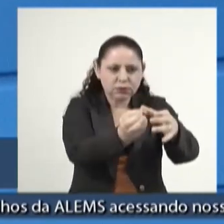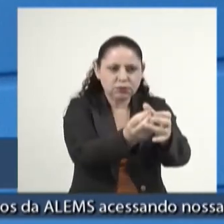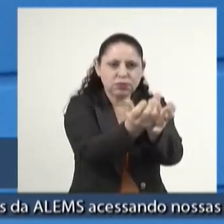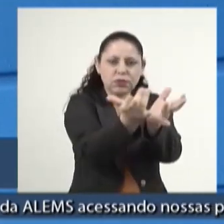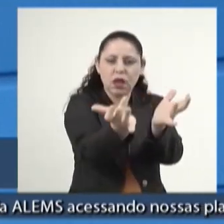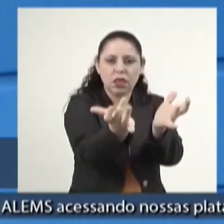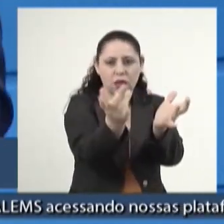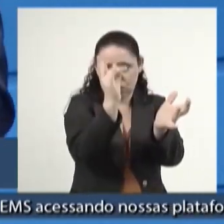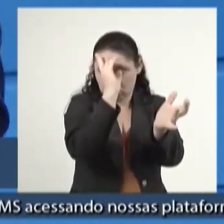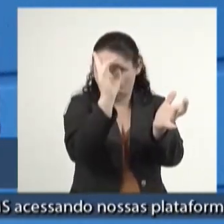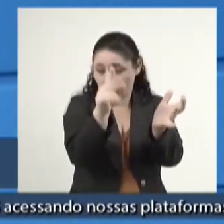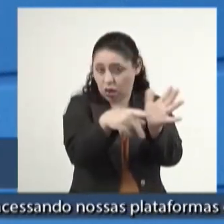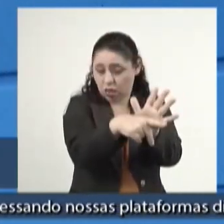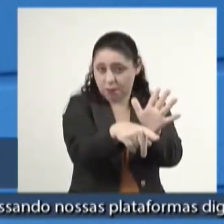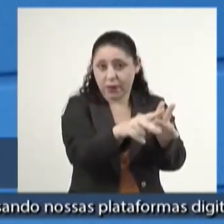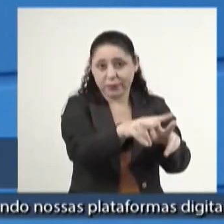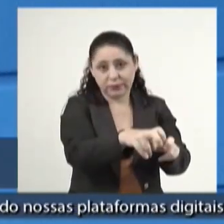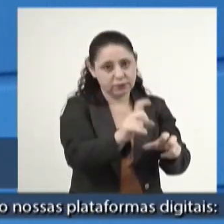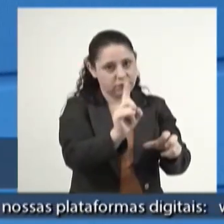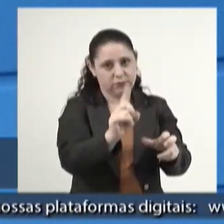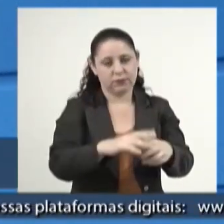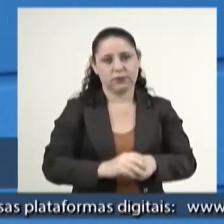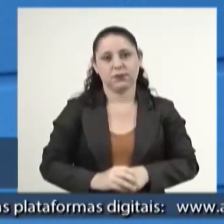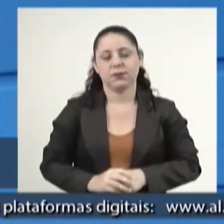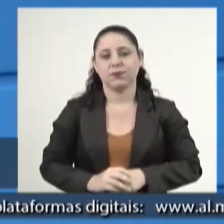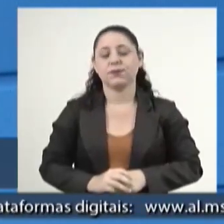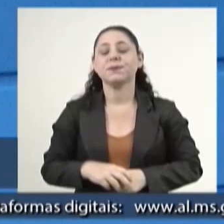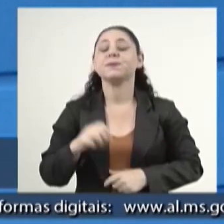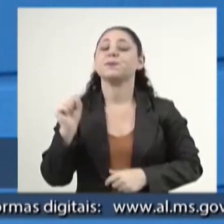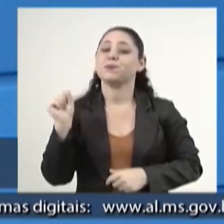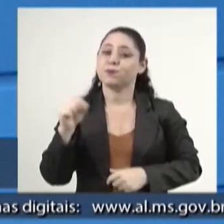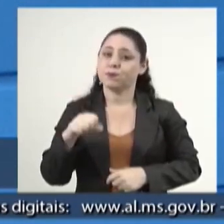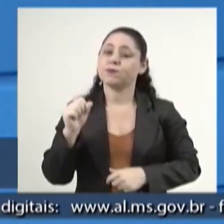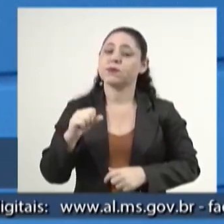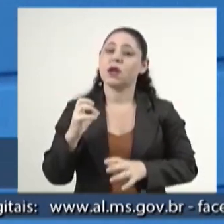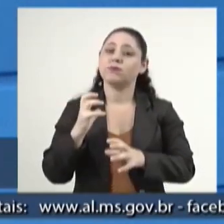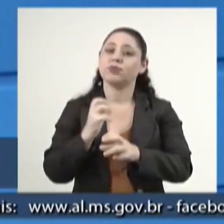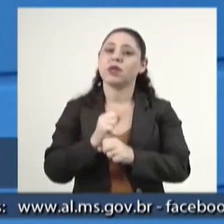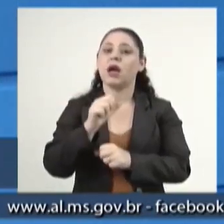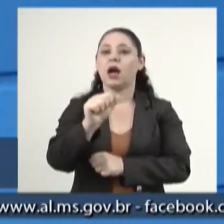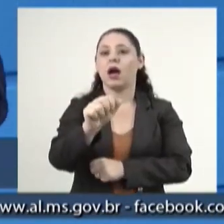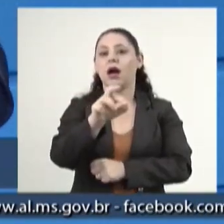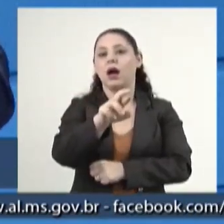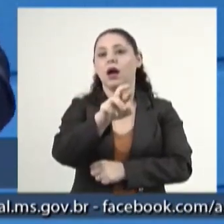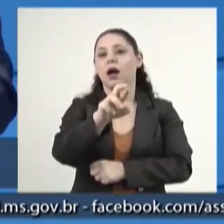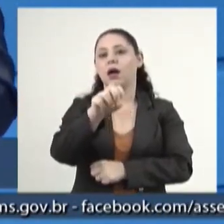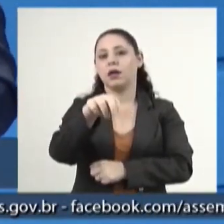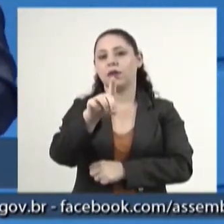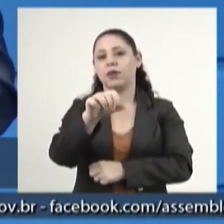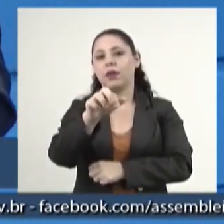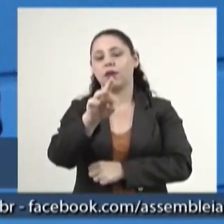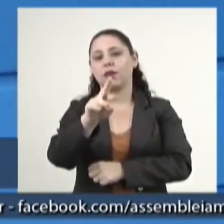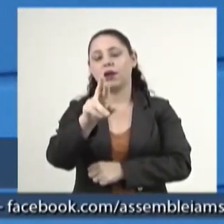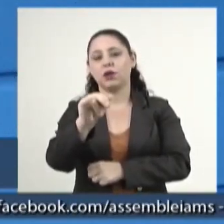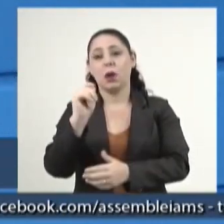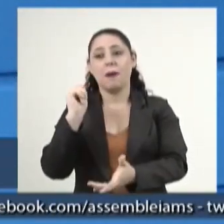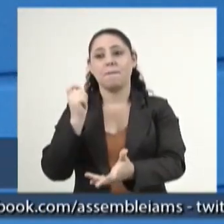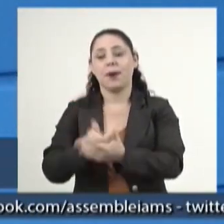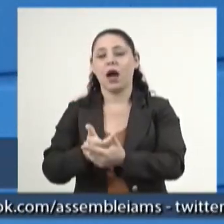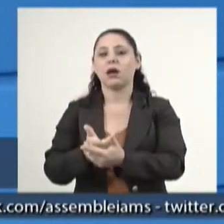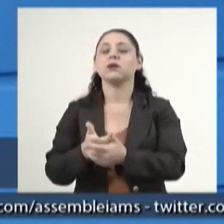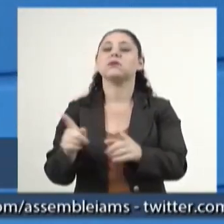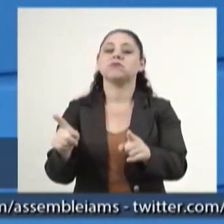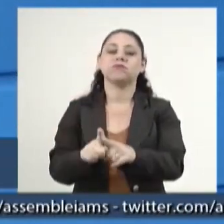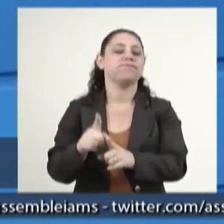são os produtores, não são os proprietários, e sim arrendatário, que paga a renda. Então esse